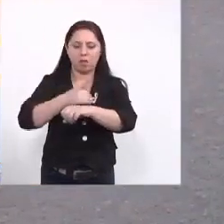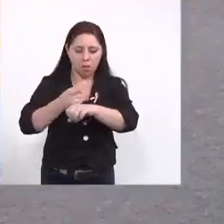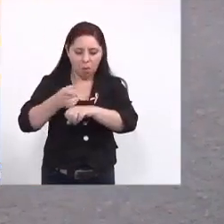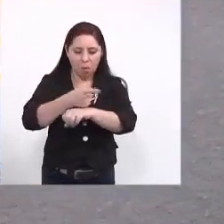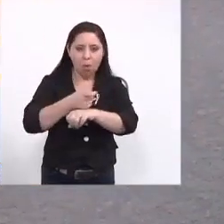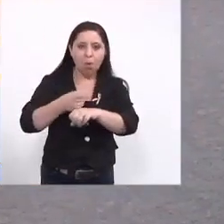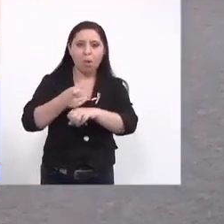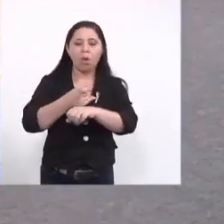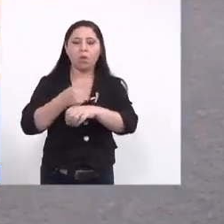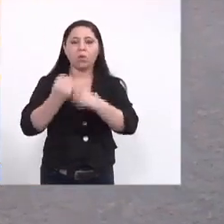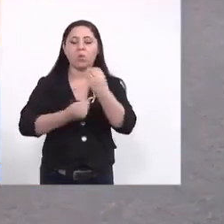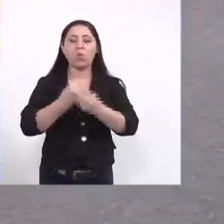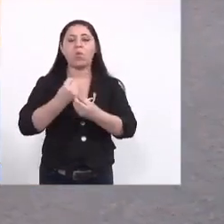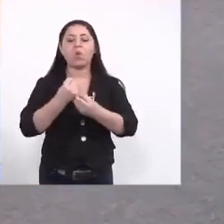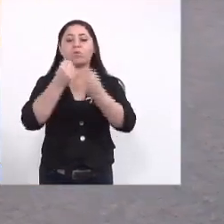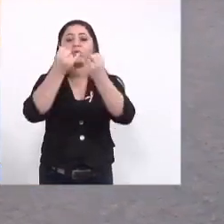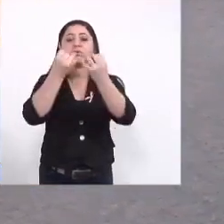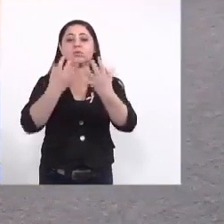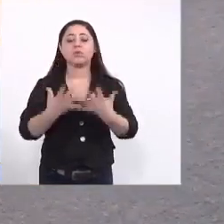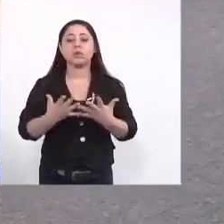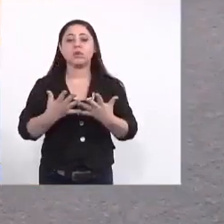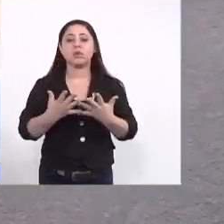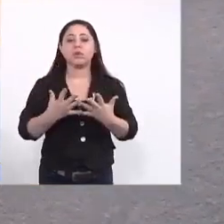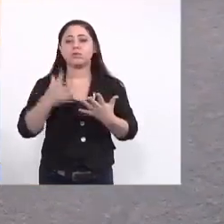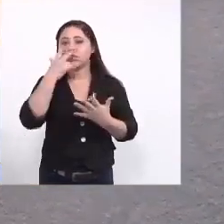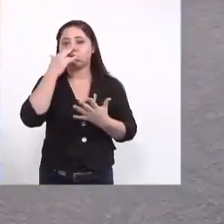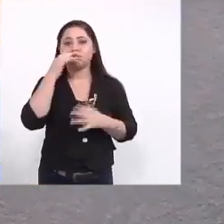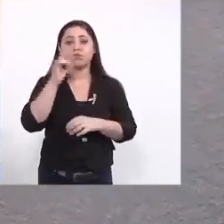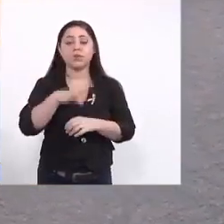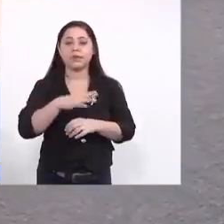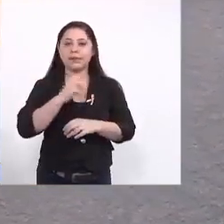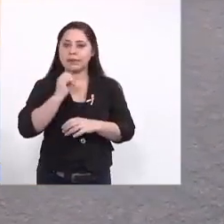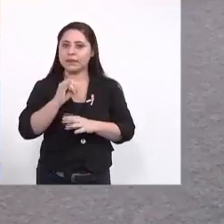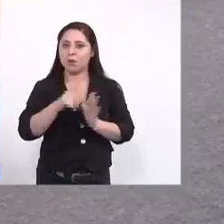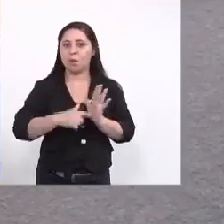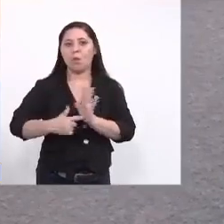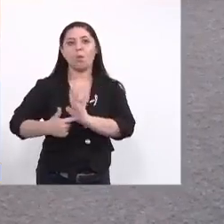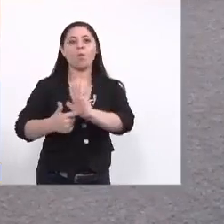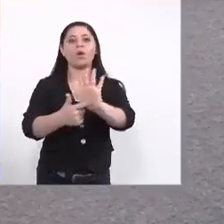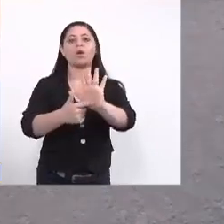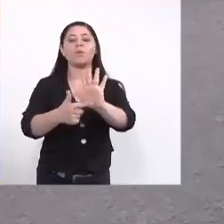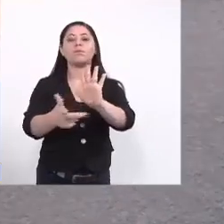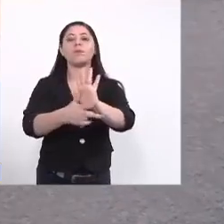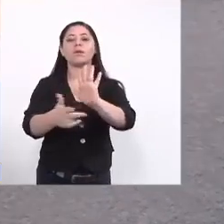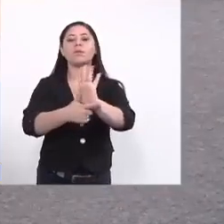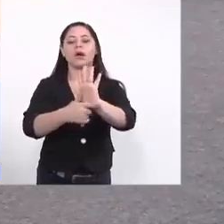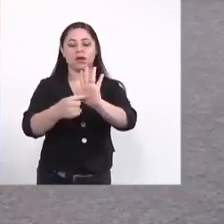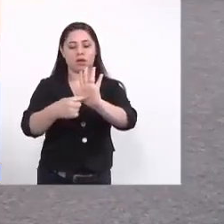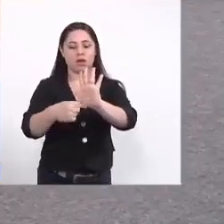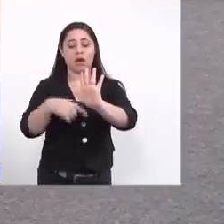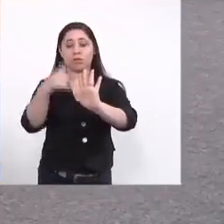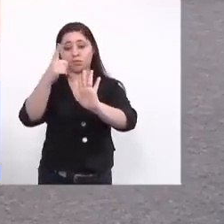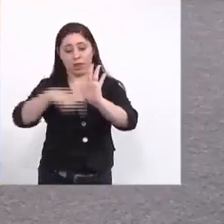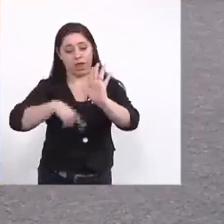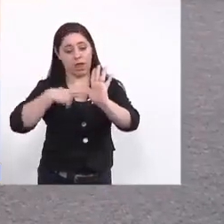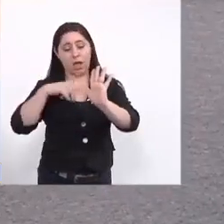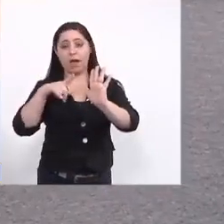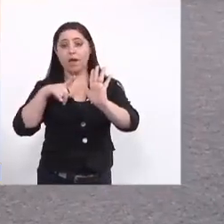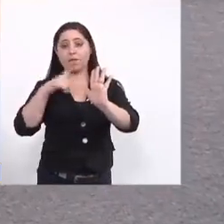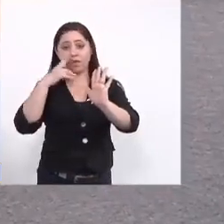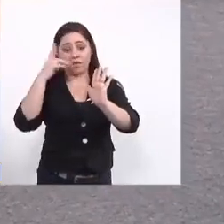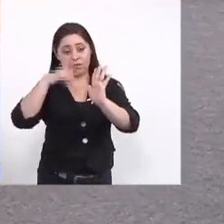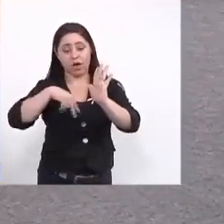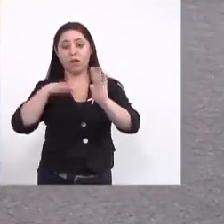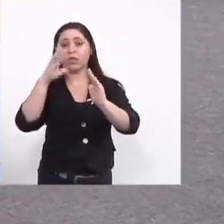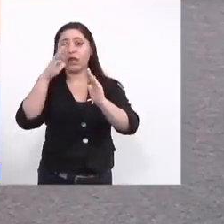sobre o foco e muitas vezes aquilo ali vai passar batido se eu passar mostrando e deixar um panfleto aquele panfleto ele vai